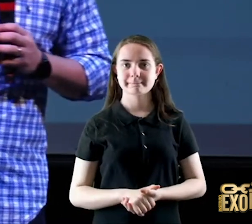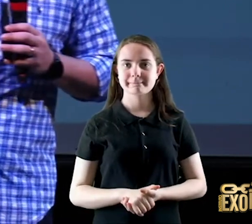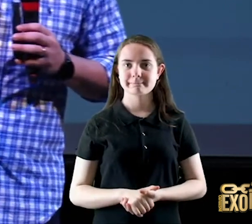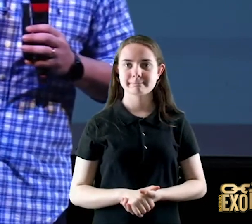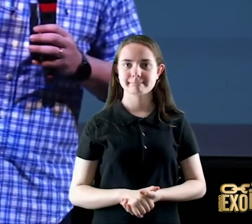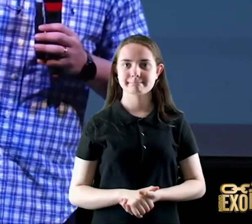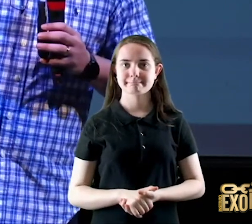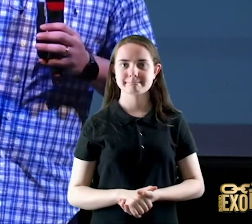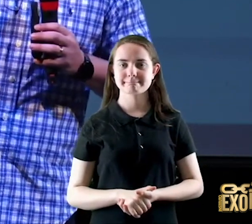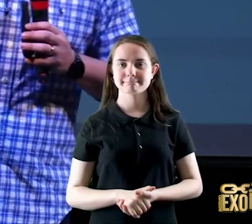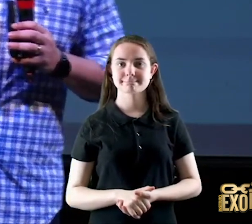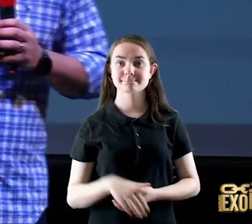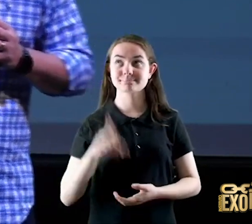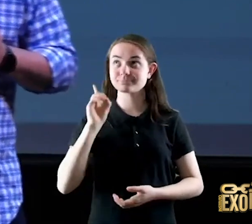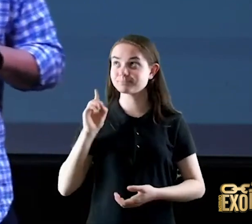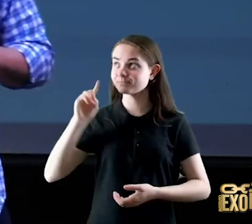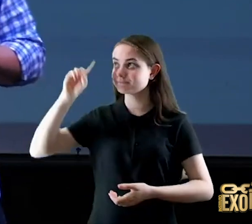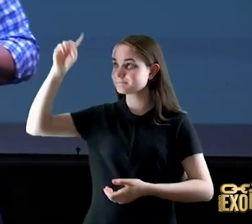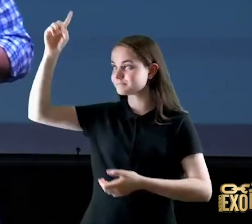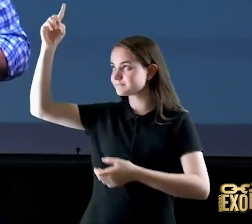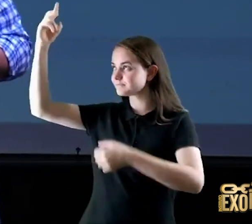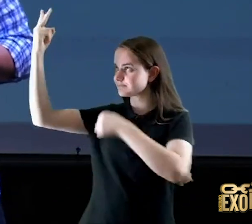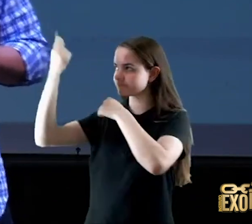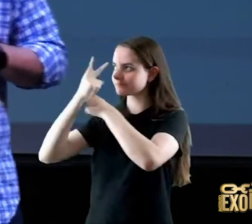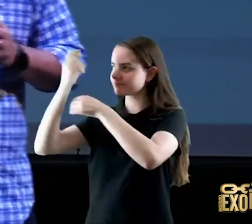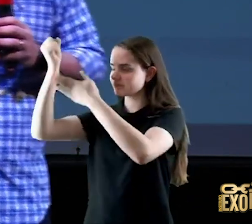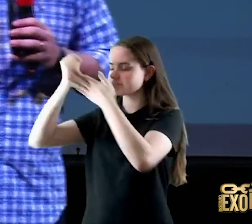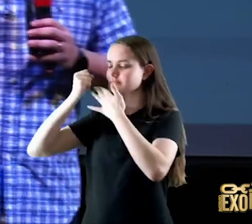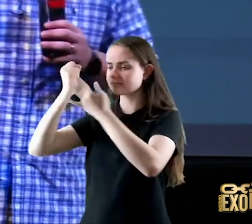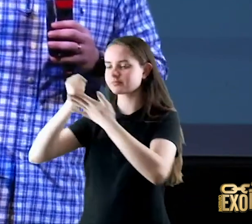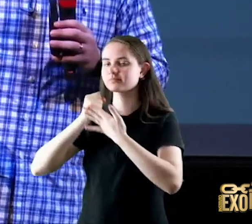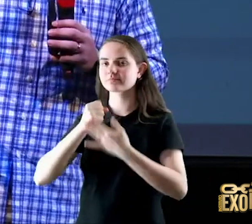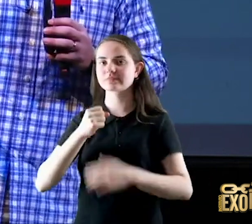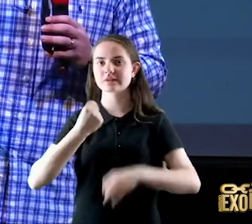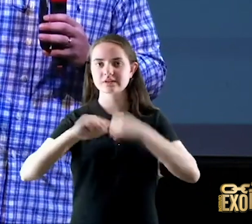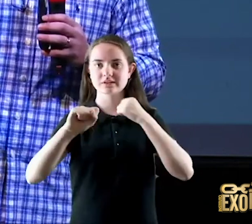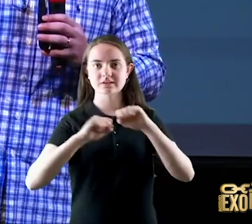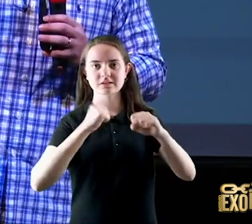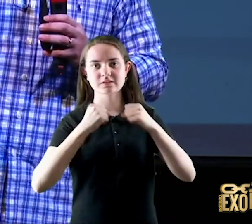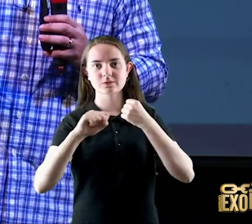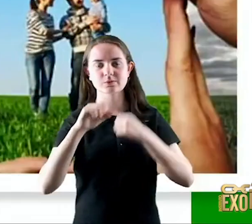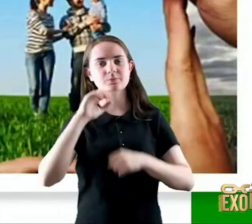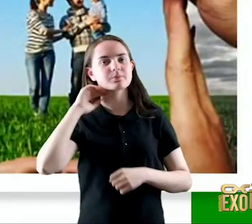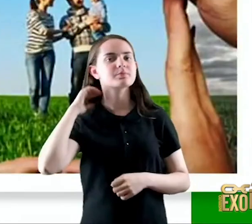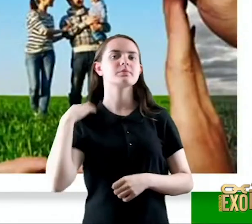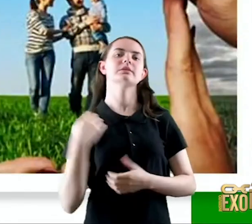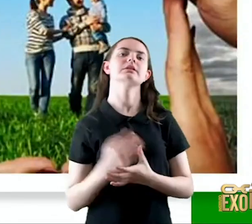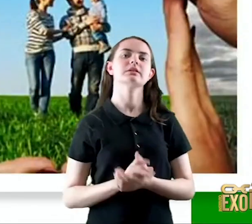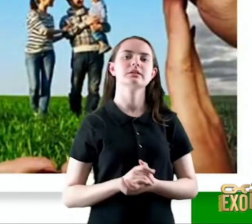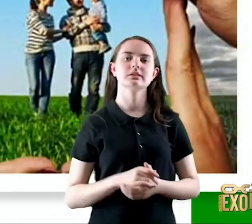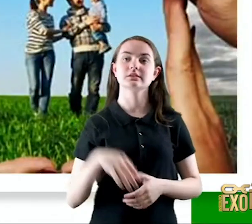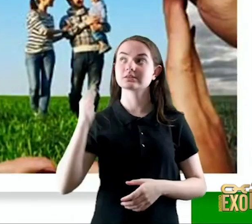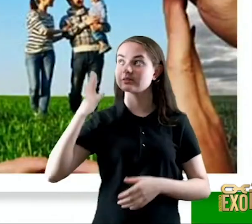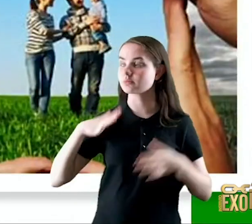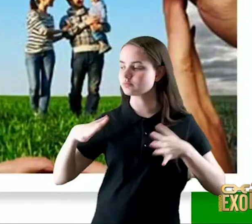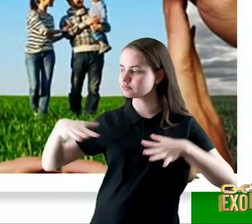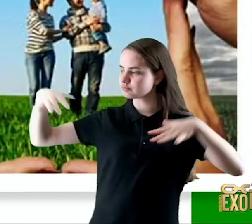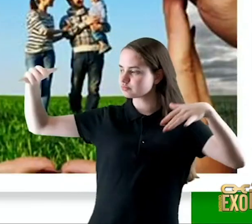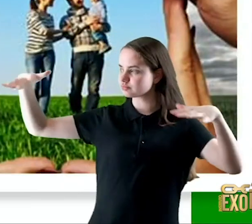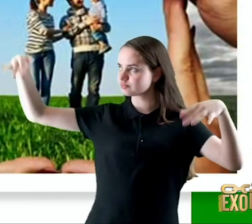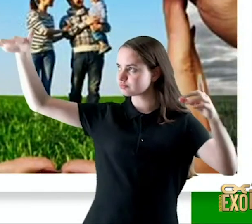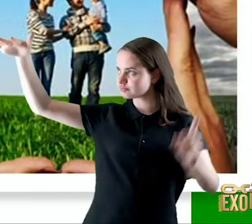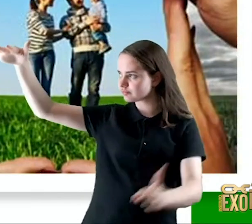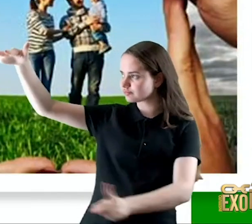Deus tem sido meu auxílio Salmo 63 7 então a sombra das suas asas me